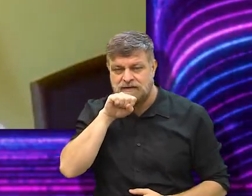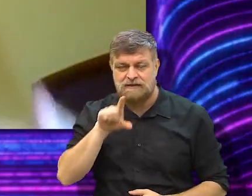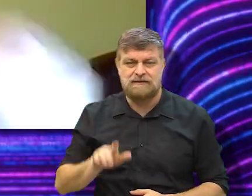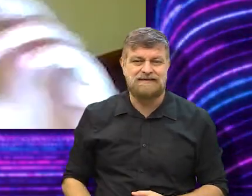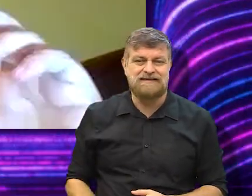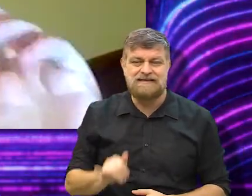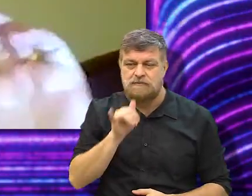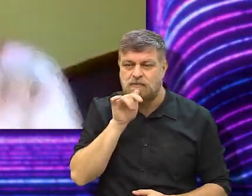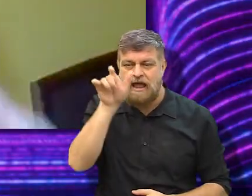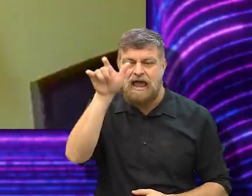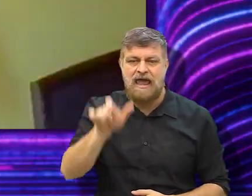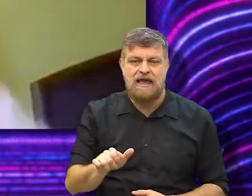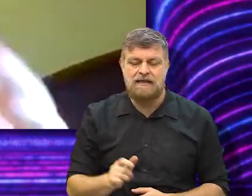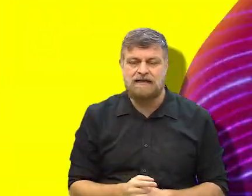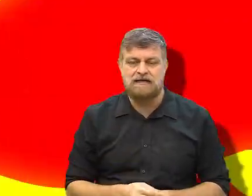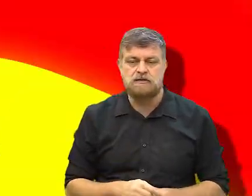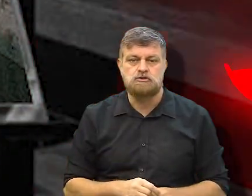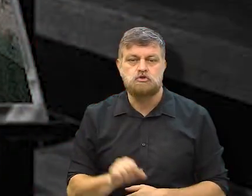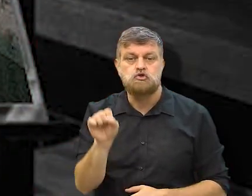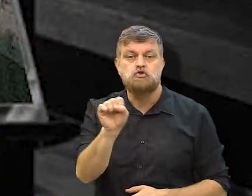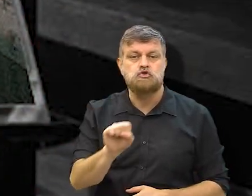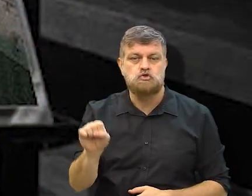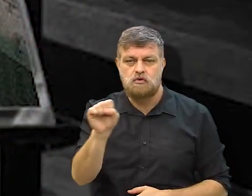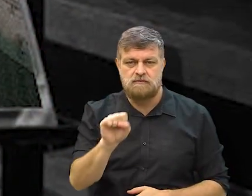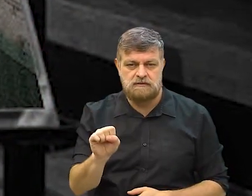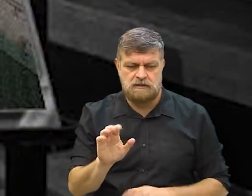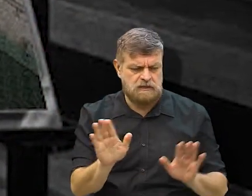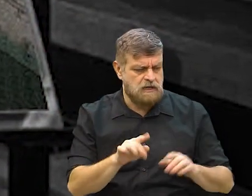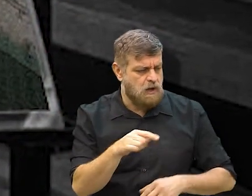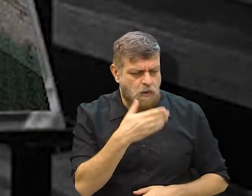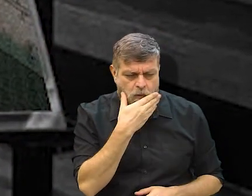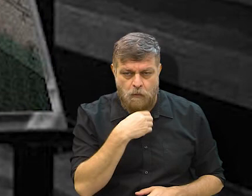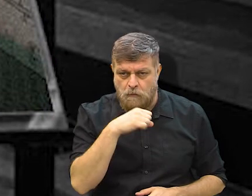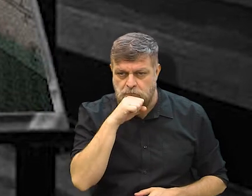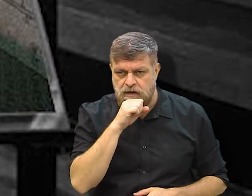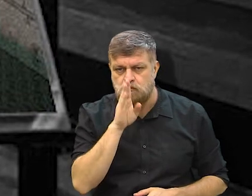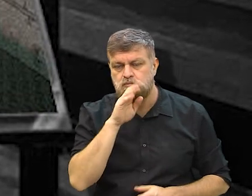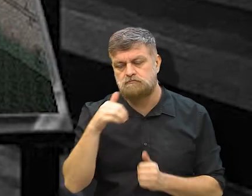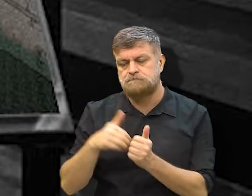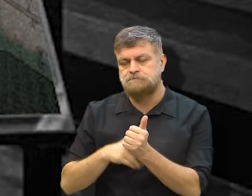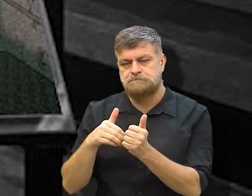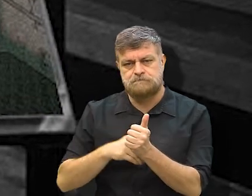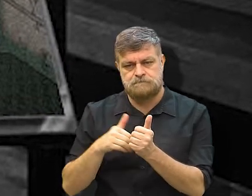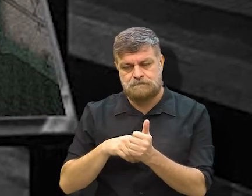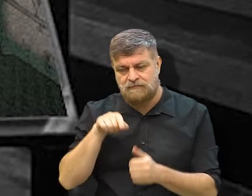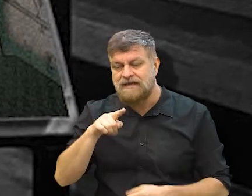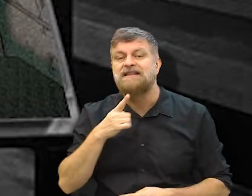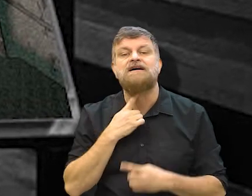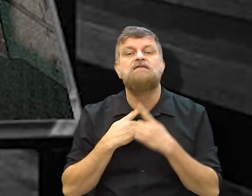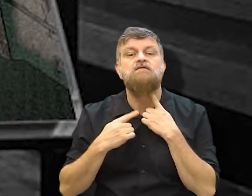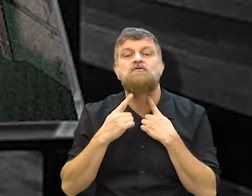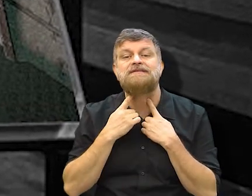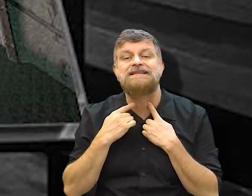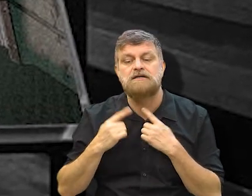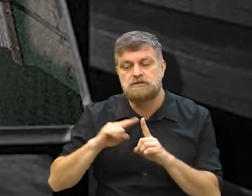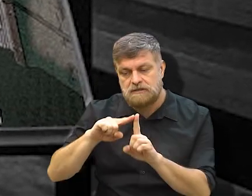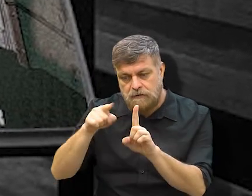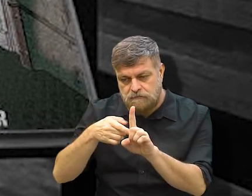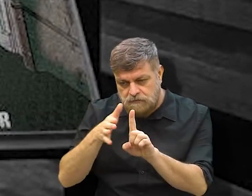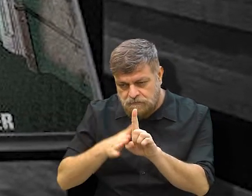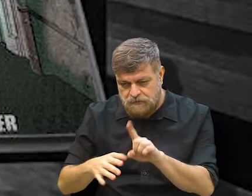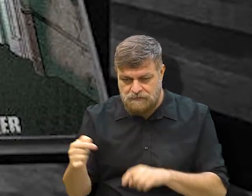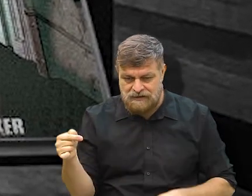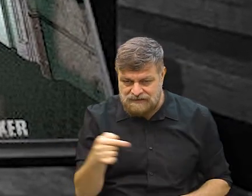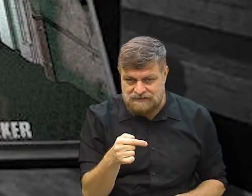é mãe, vamos dizer, solteira, ela não quis contar para os filhos quem são os pais, ela queria ser mãe, mas não interessava o pai, isso é um dos